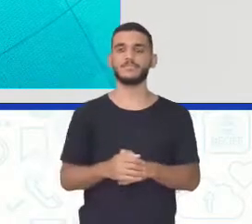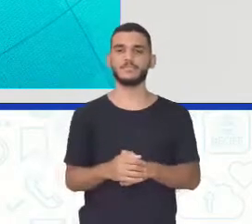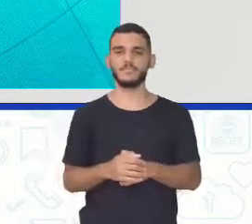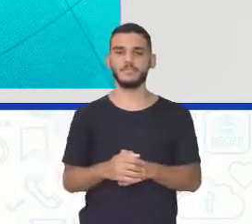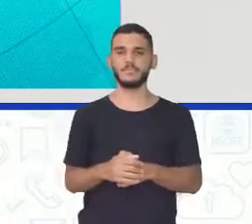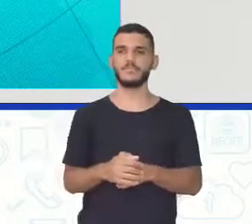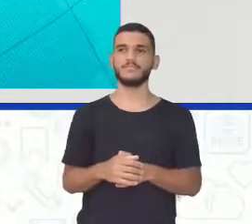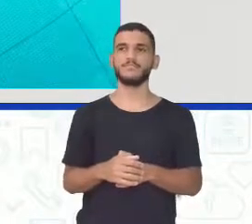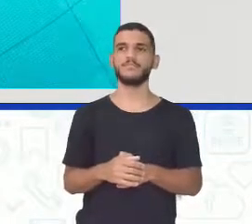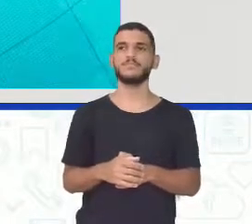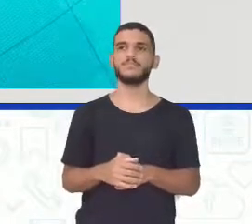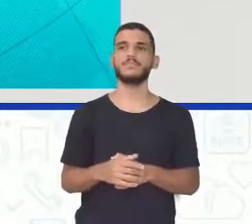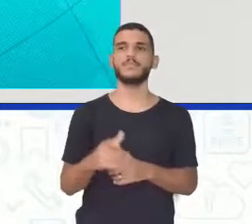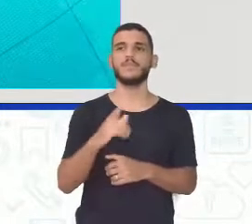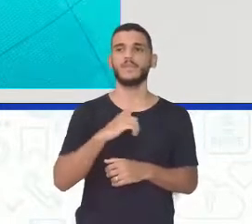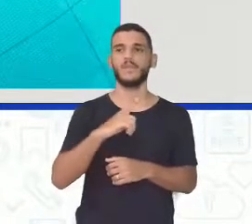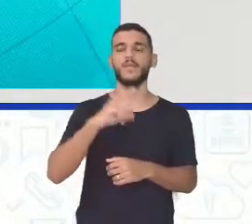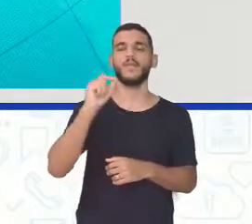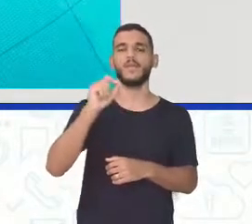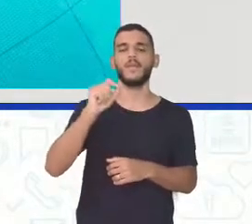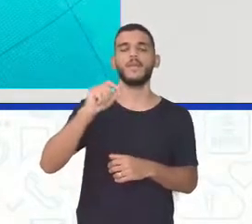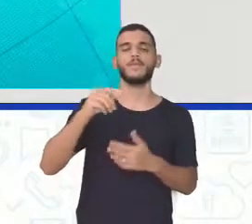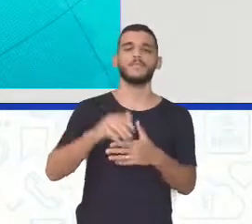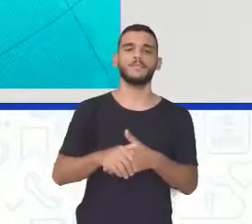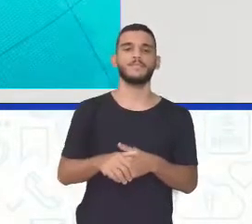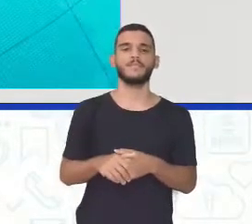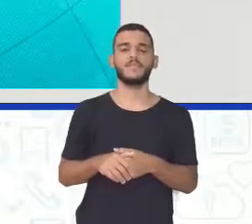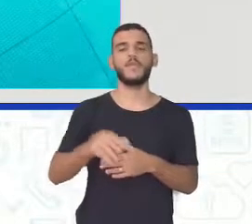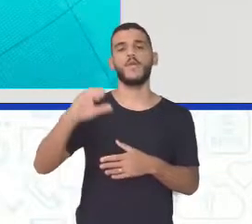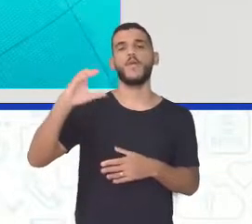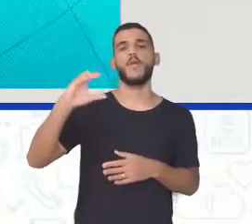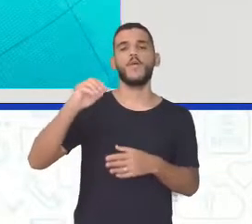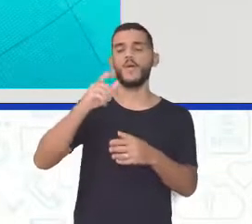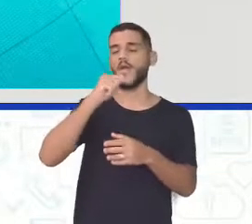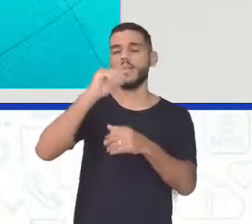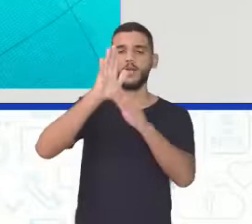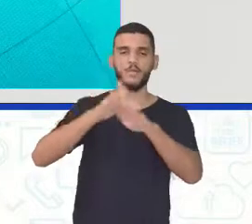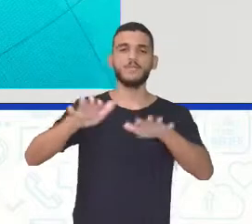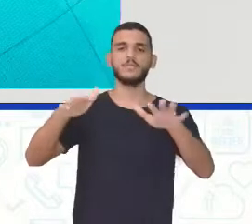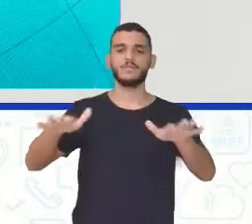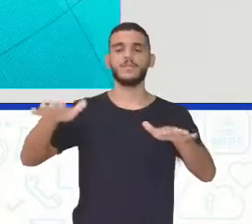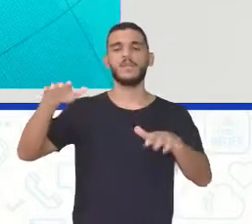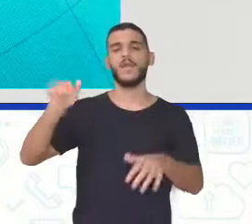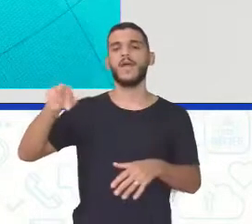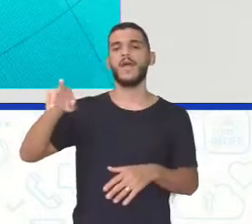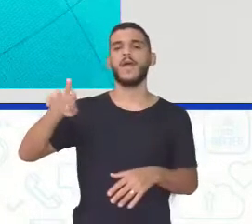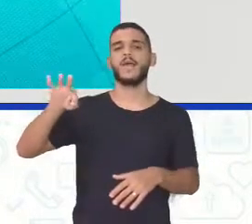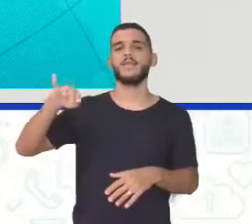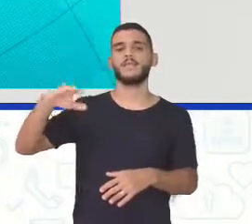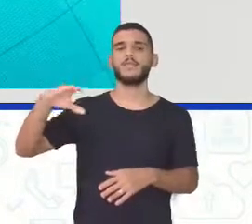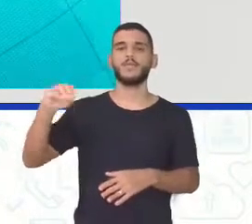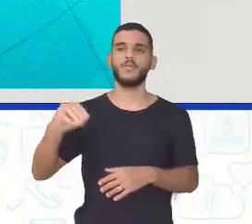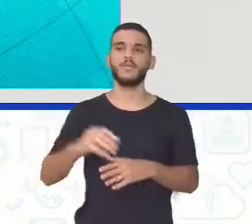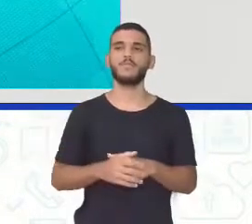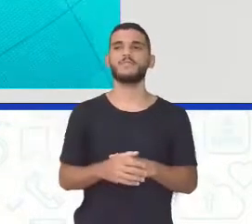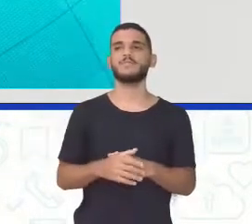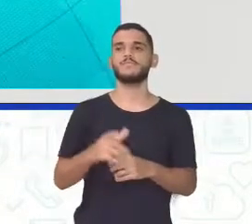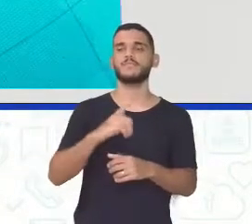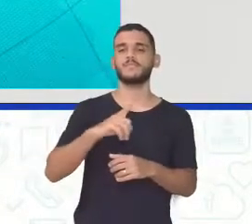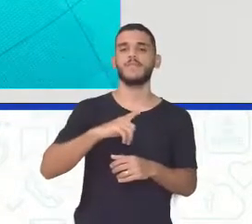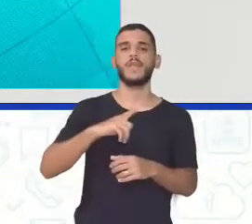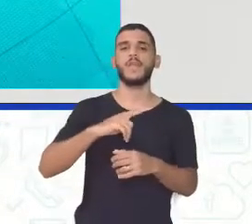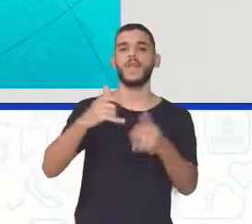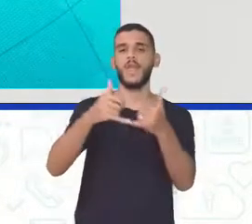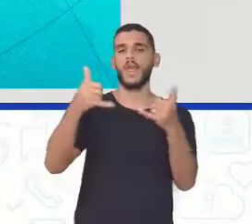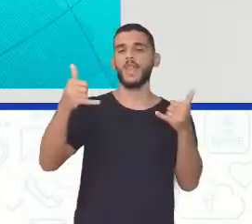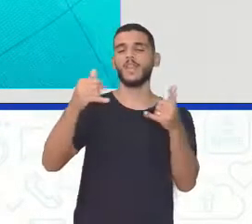Arctic Ocean Ocean Ó Arctic Ocean É 75 graus Aí você tem Essa linhazinha vermelhinha Ó